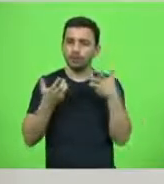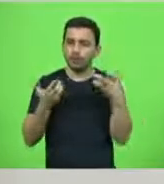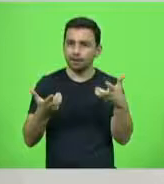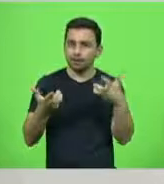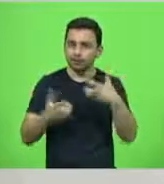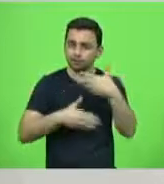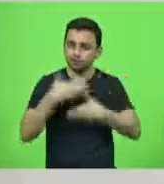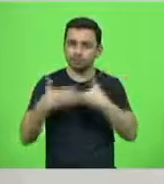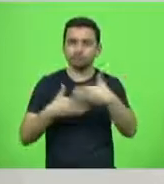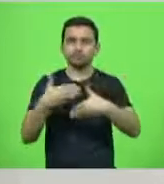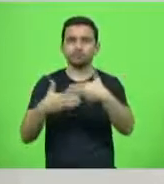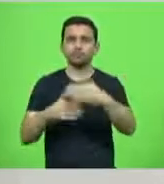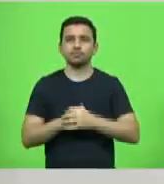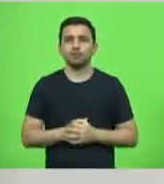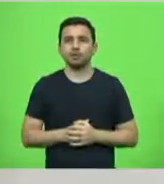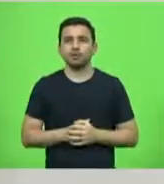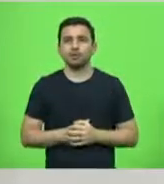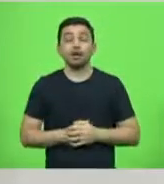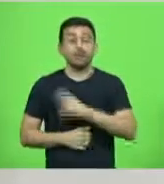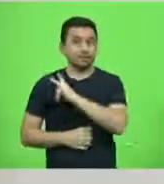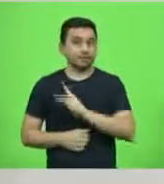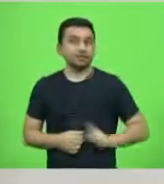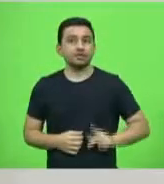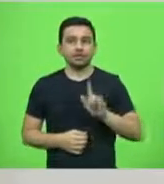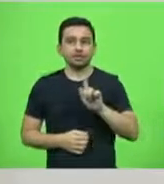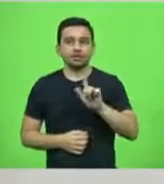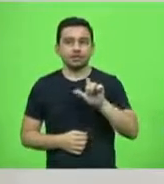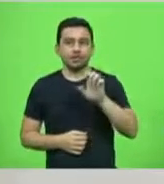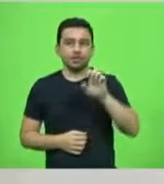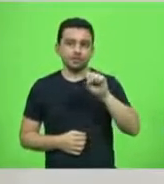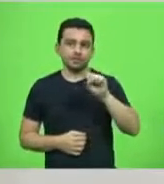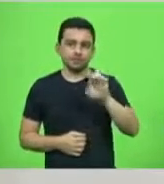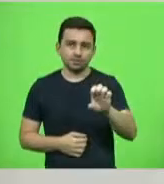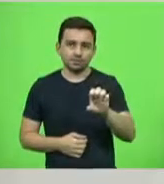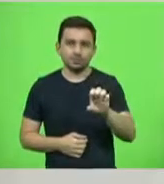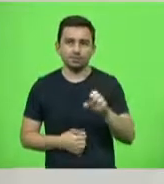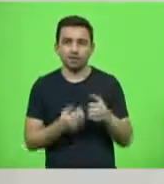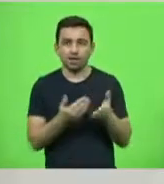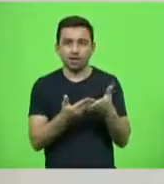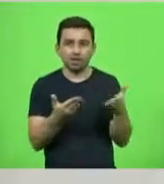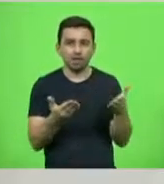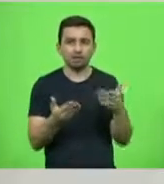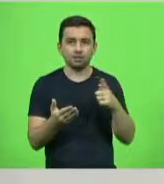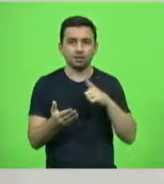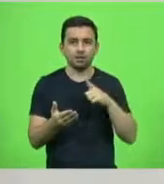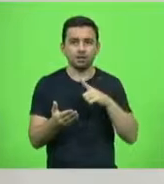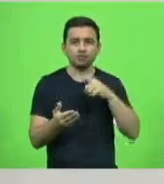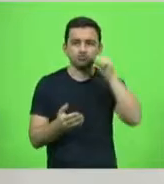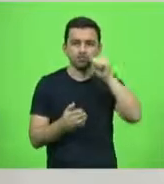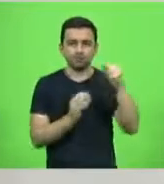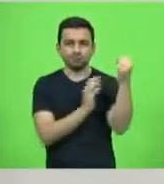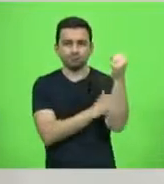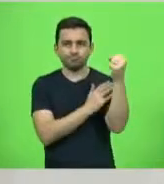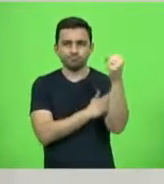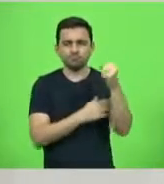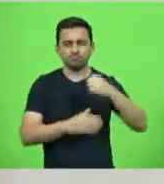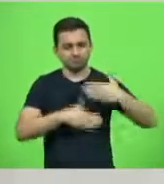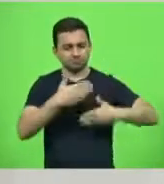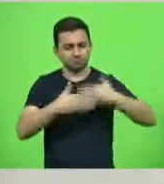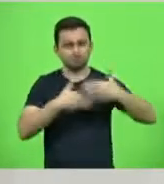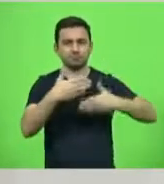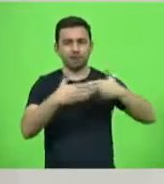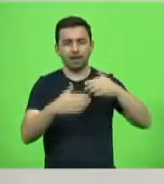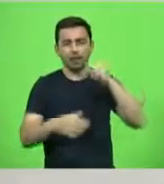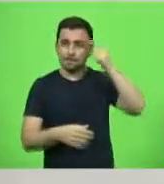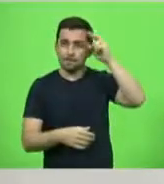construir. A nossa presidenta Iglesi, deputada federal, vê o legado feminista construído pelas mulheres como